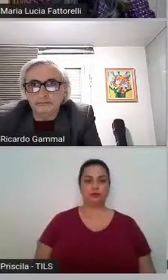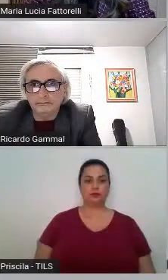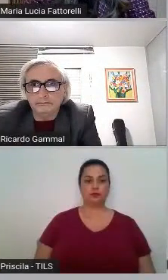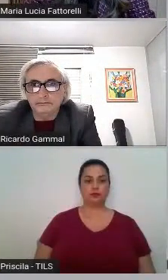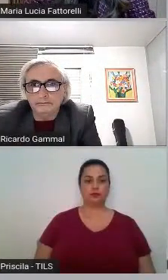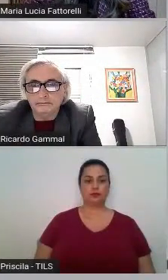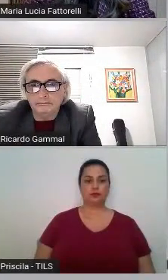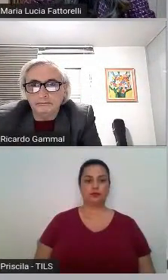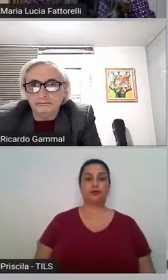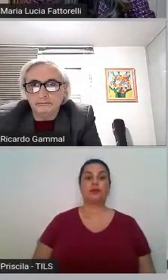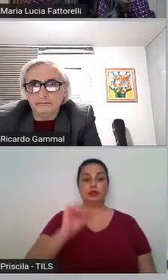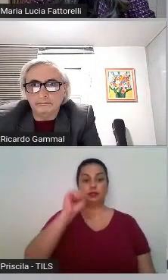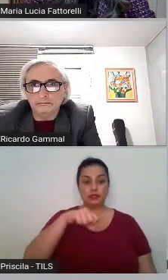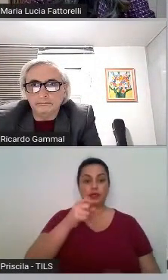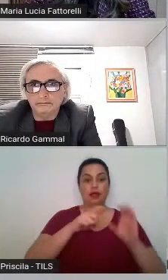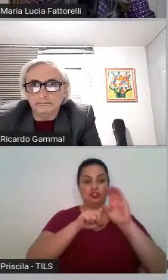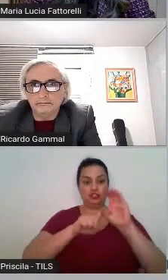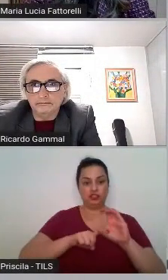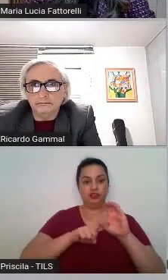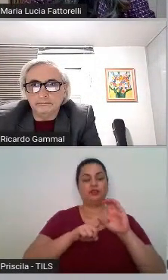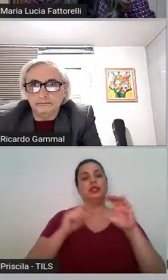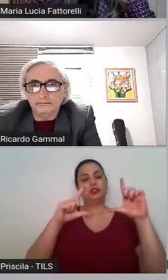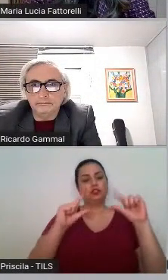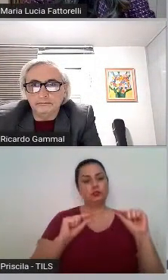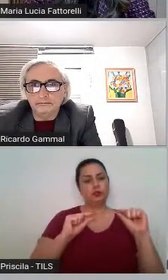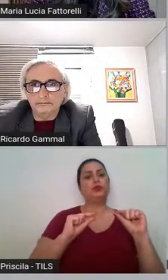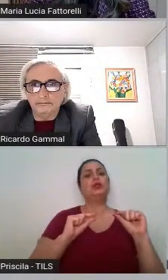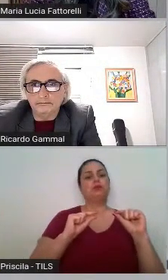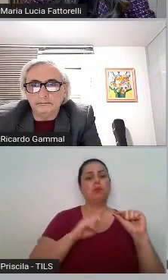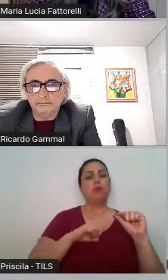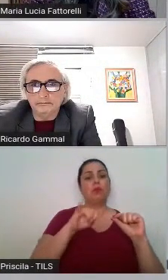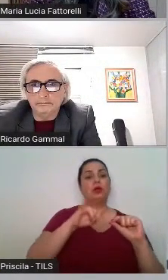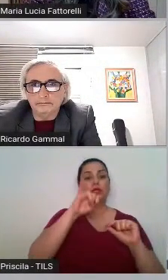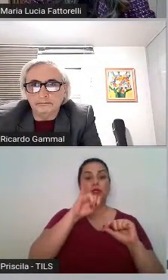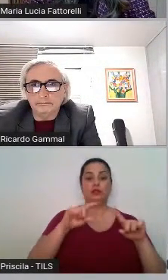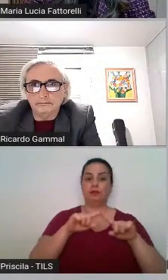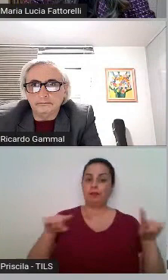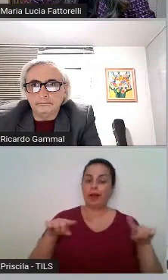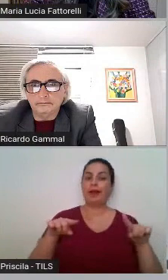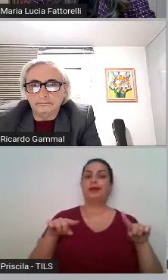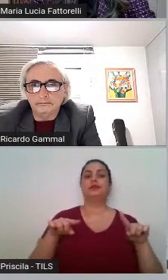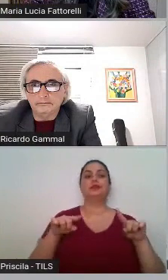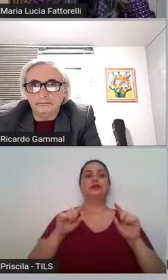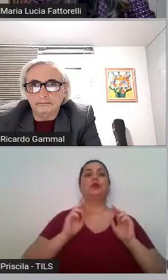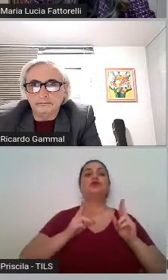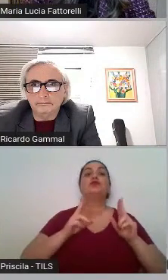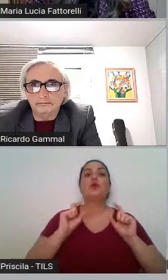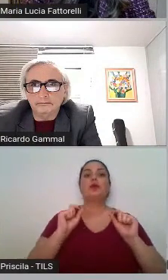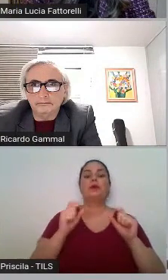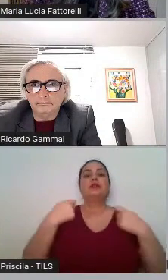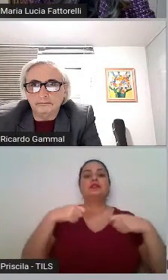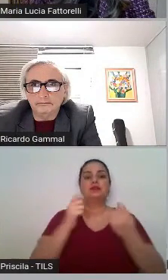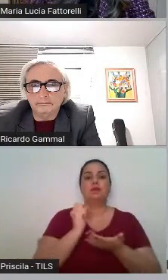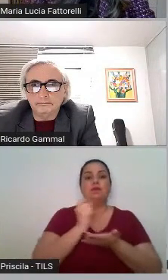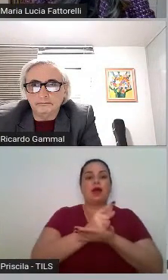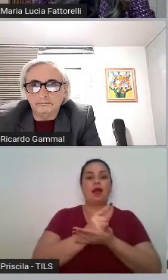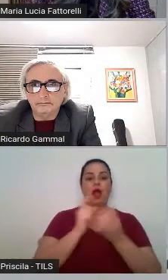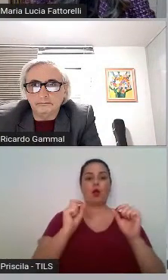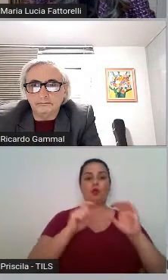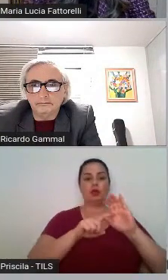continuaram obrigados, então, a pagar esse novo saldo de 27 bilhões e meio, né,